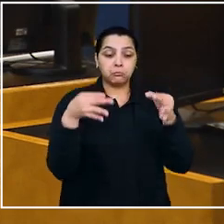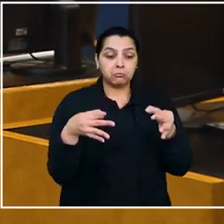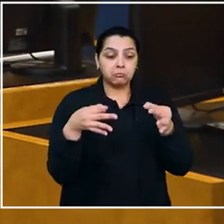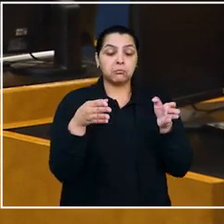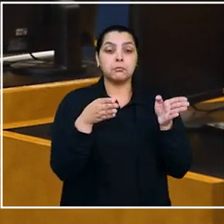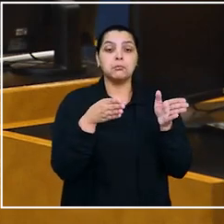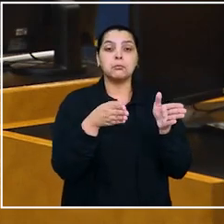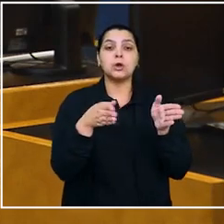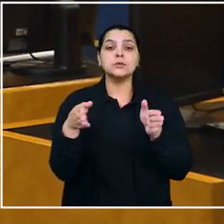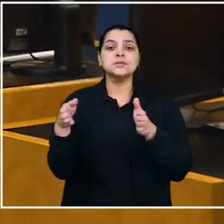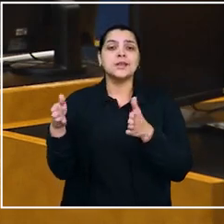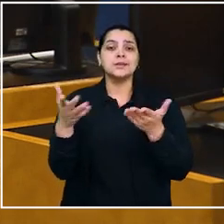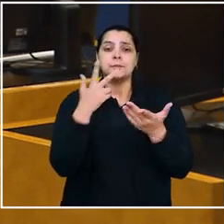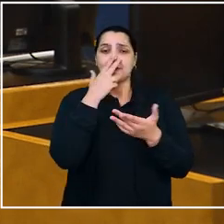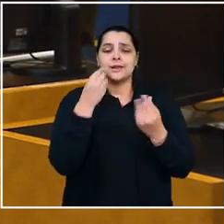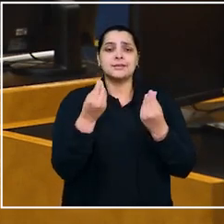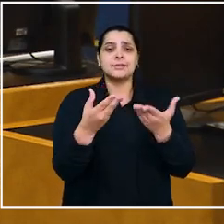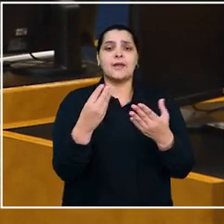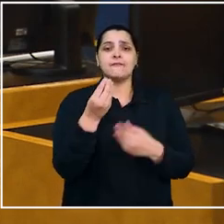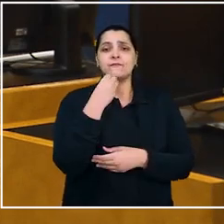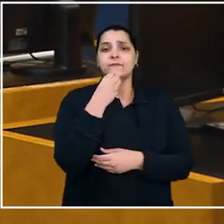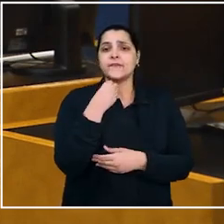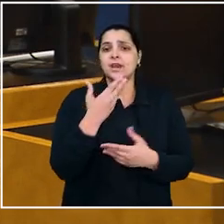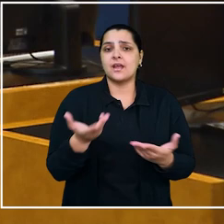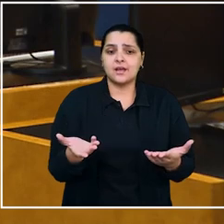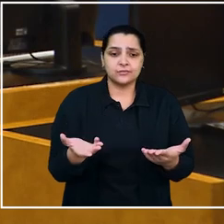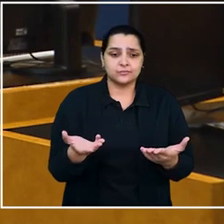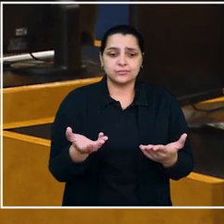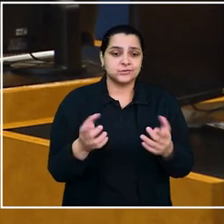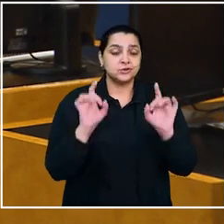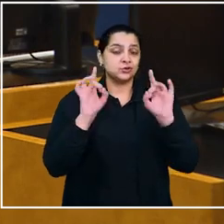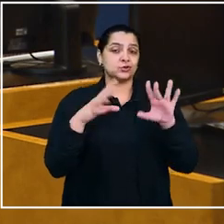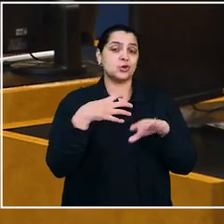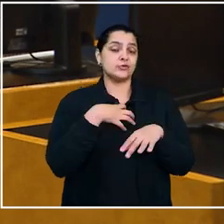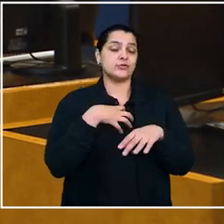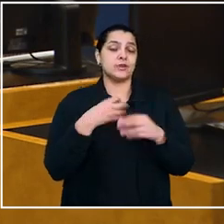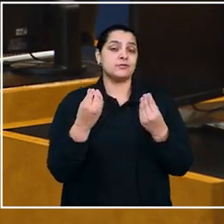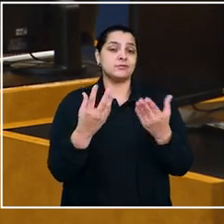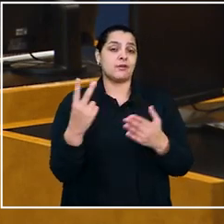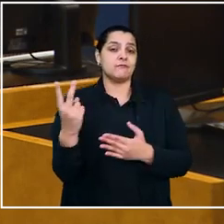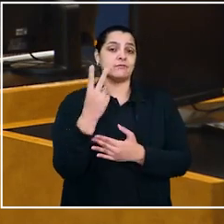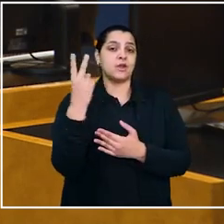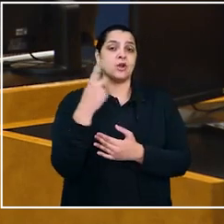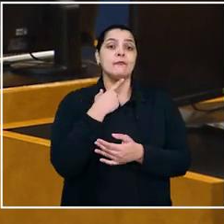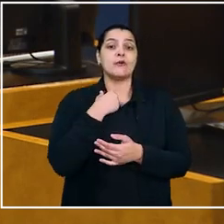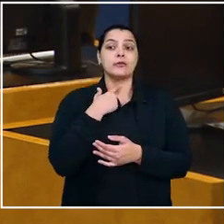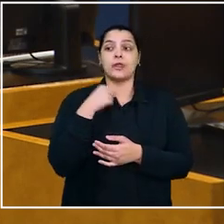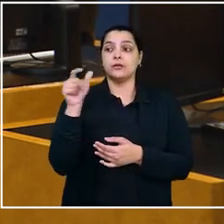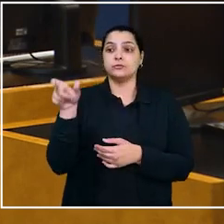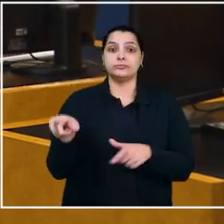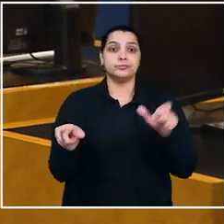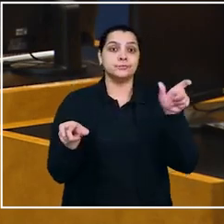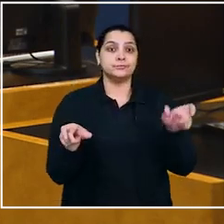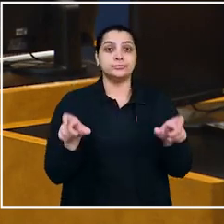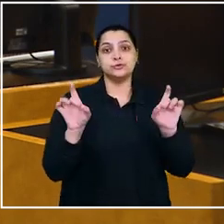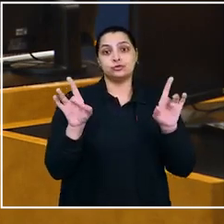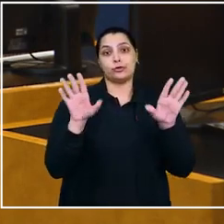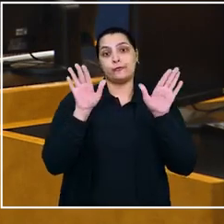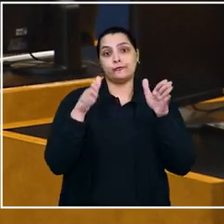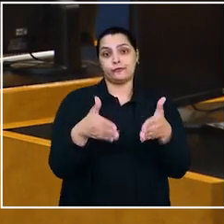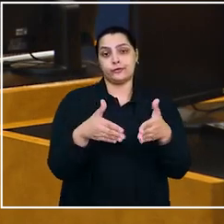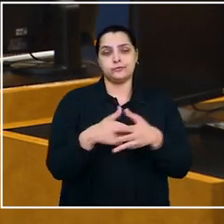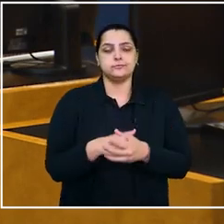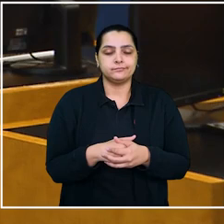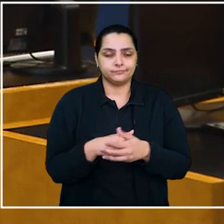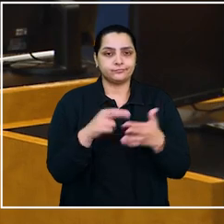formais em um procedimento que enfraquece uma medida criada exatamente para valorizar a vontade das partes. Além